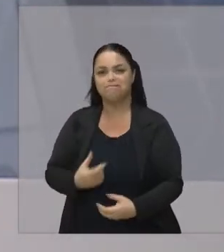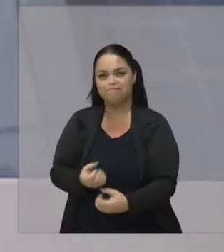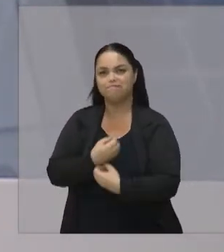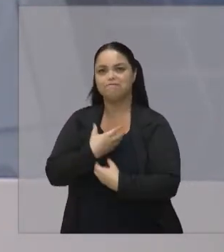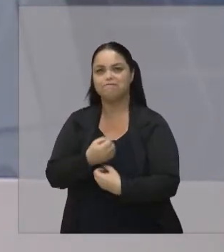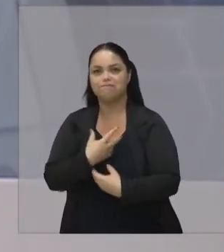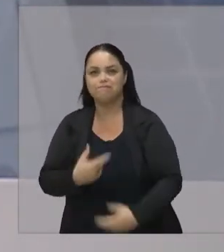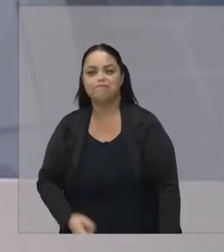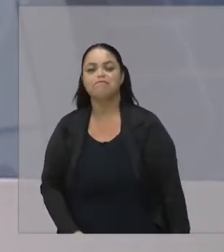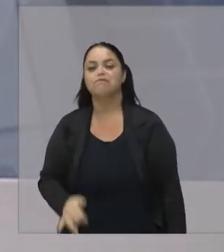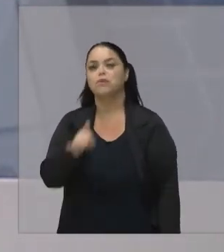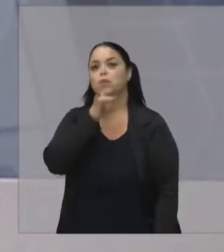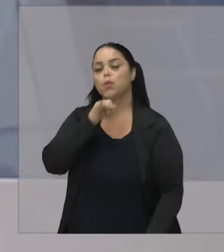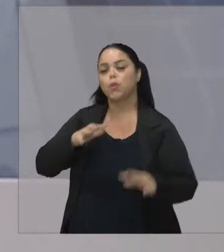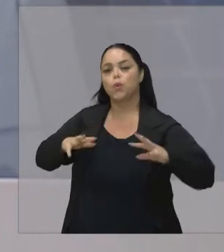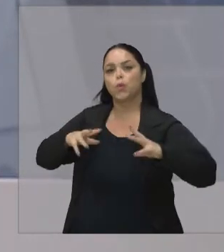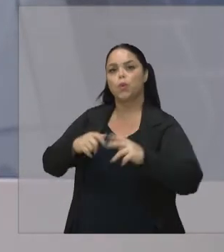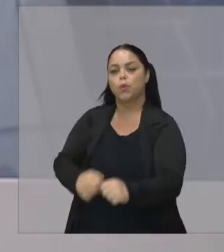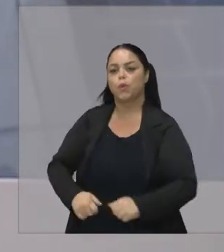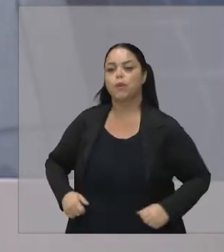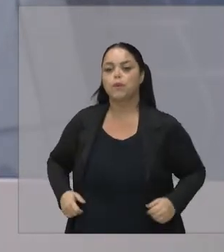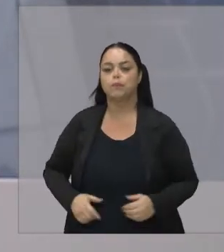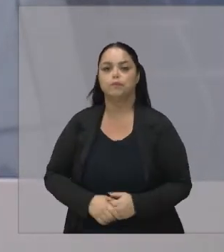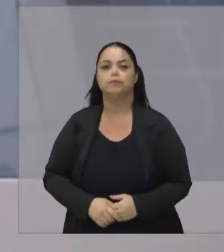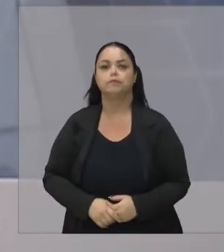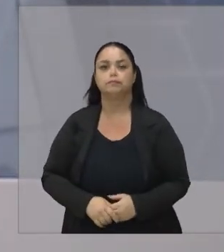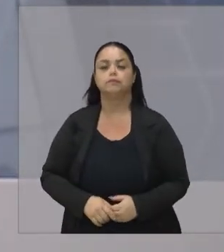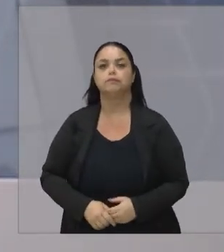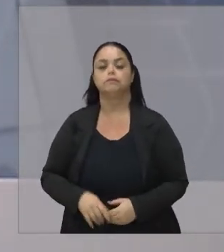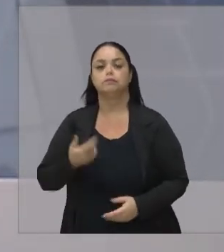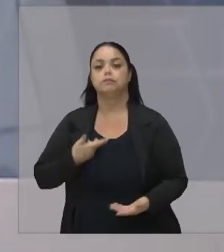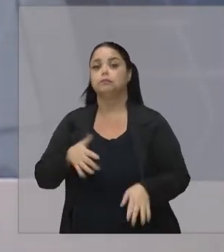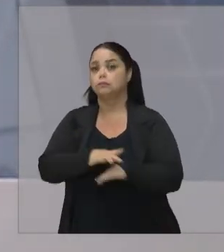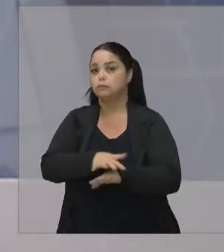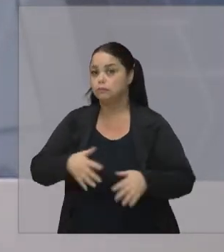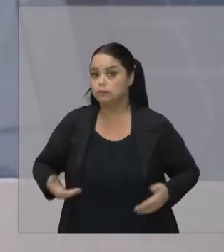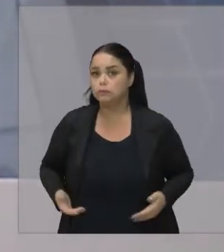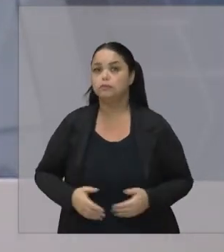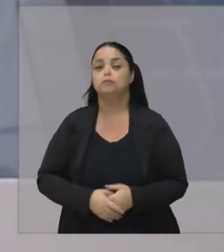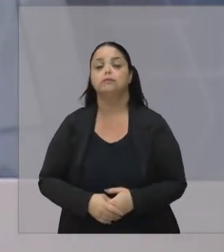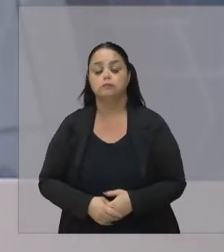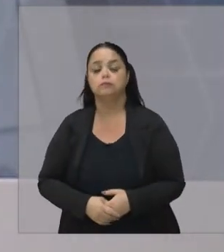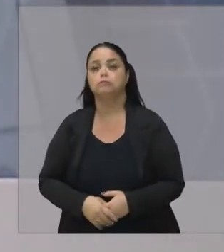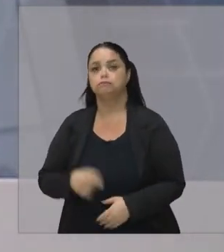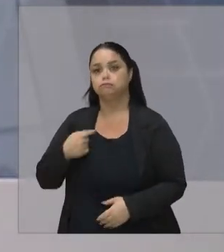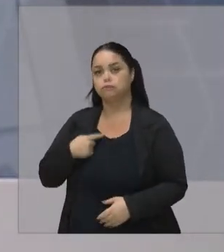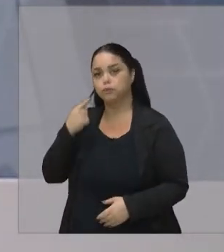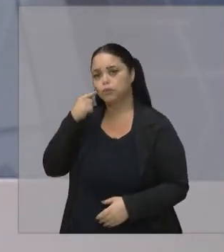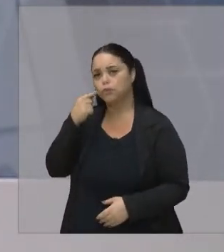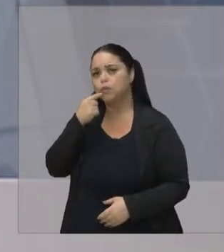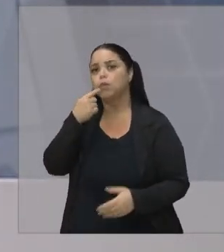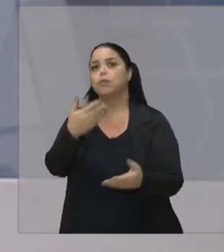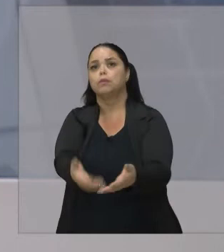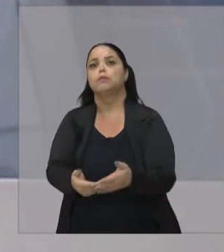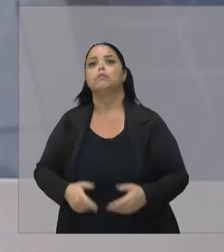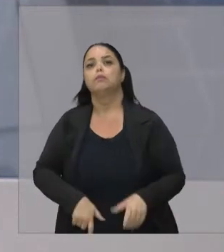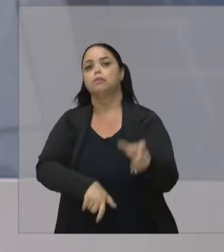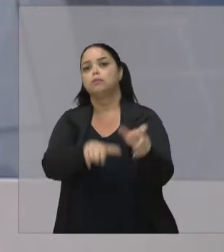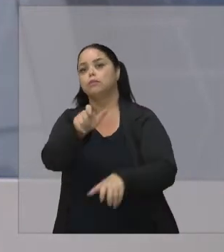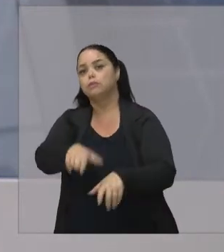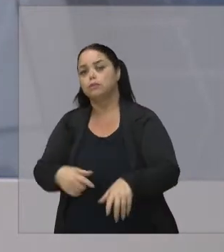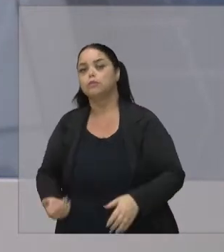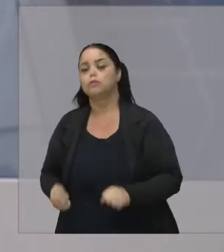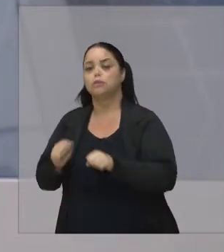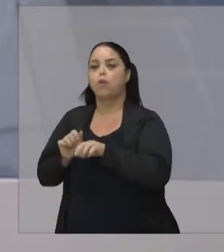exemplo Para todos Com todas As inserções Eles são Essas pessoas Que